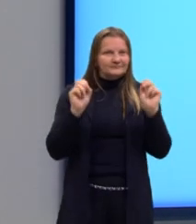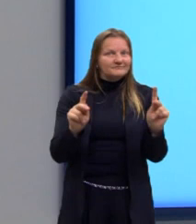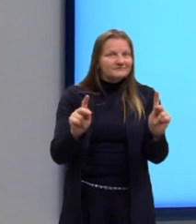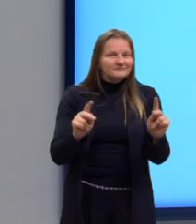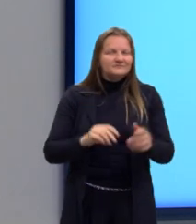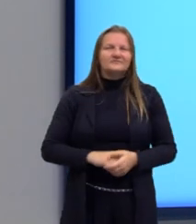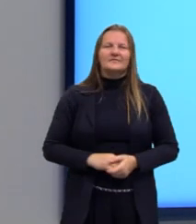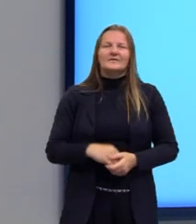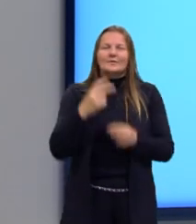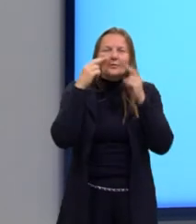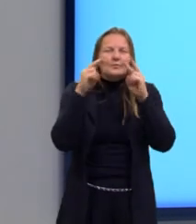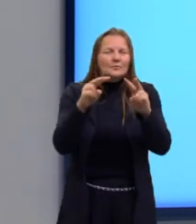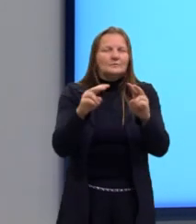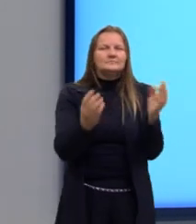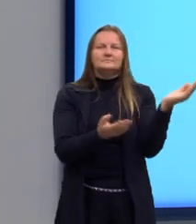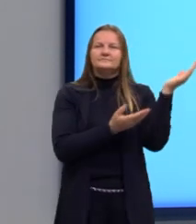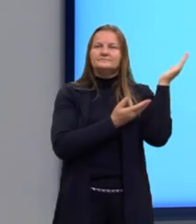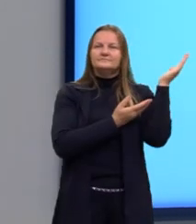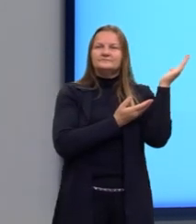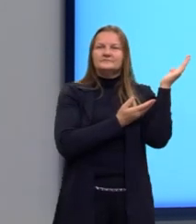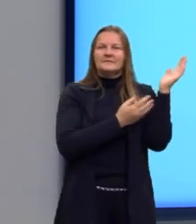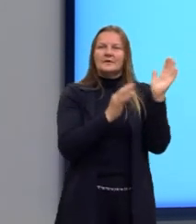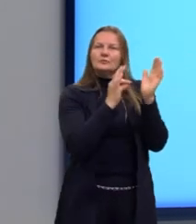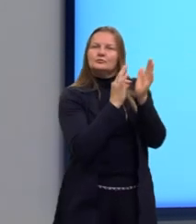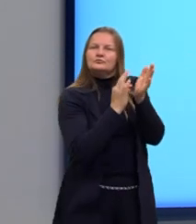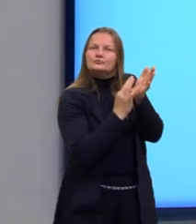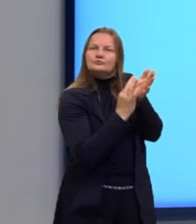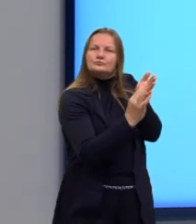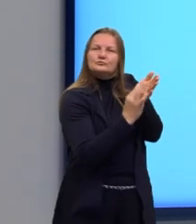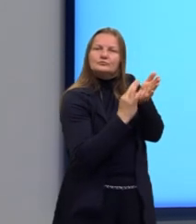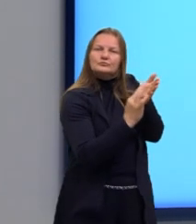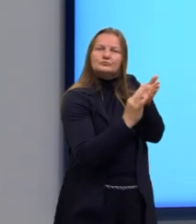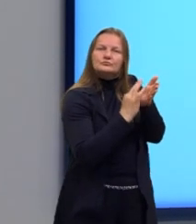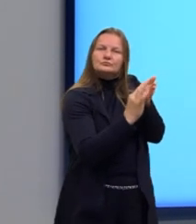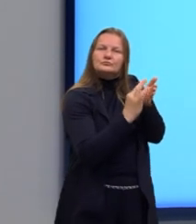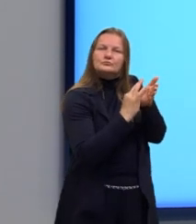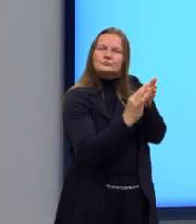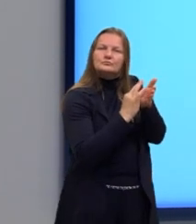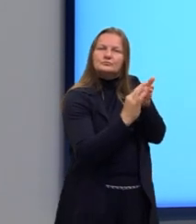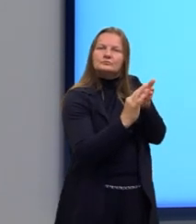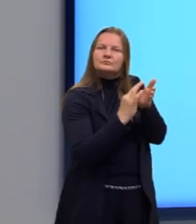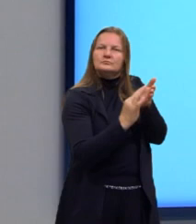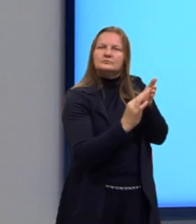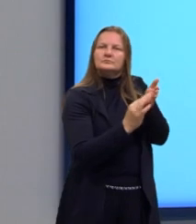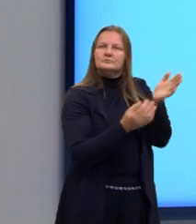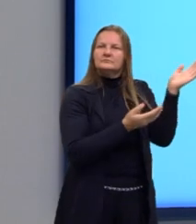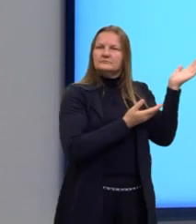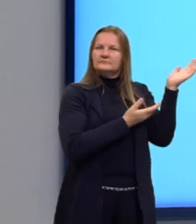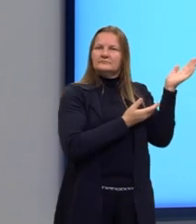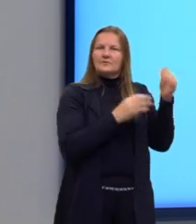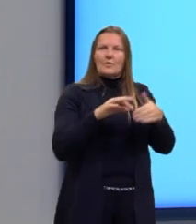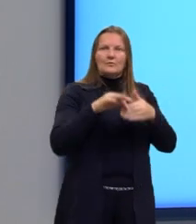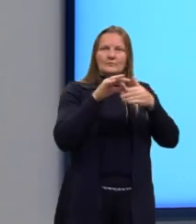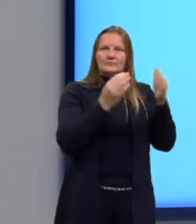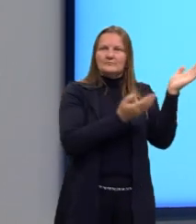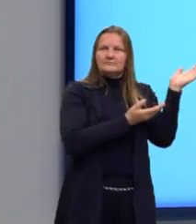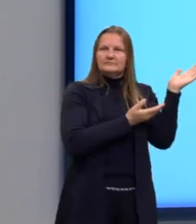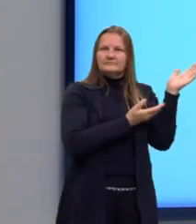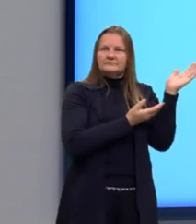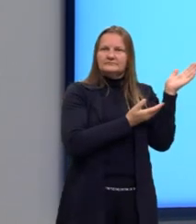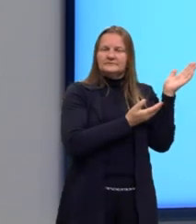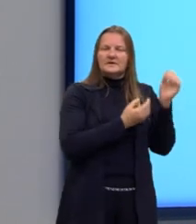Bom, olha só. Aqui eu sublinhei, nesse texto, na questão 1 do Enem de 2019,